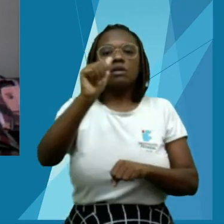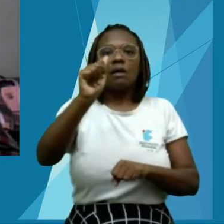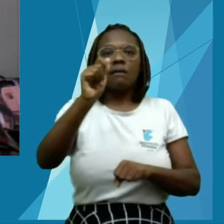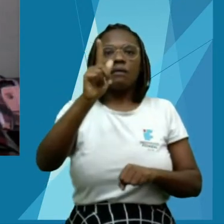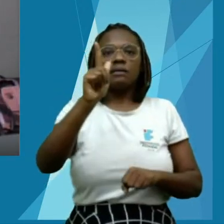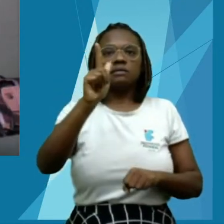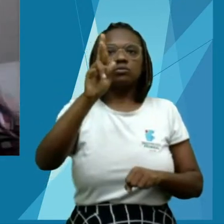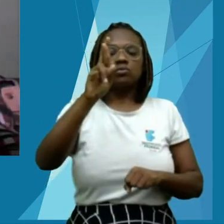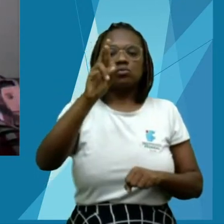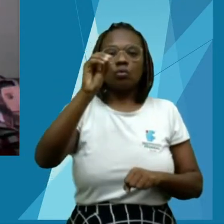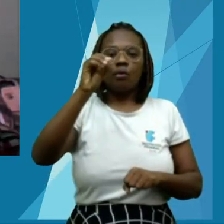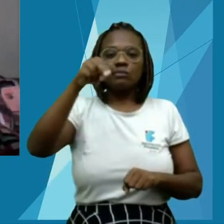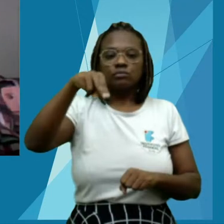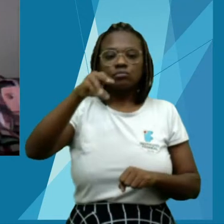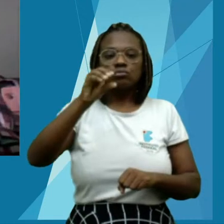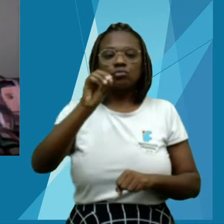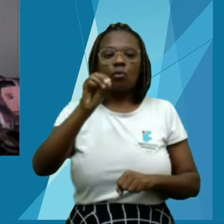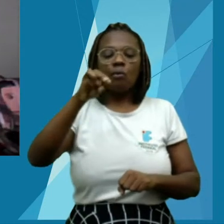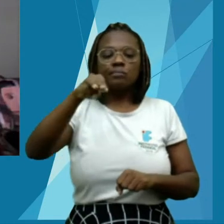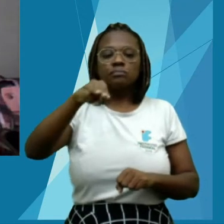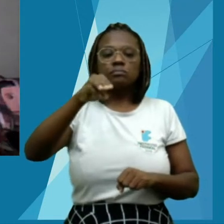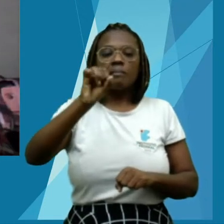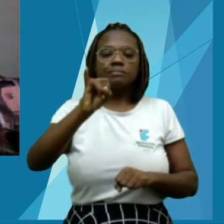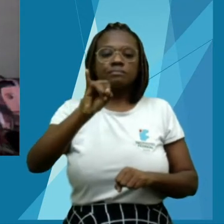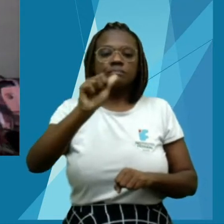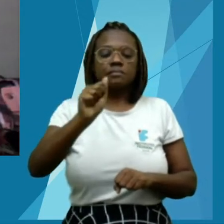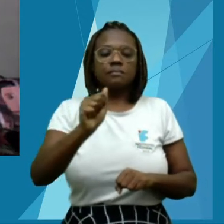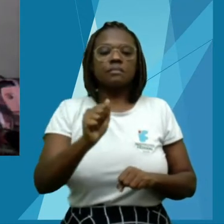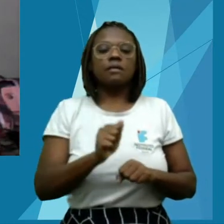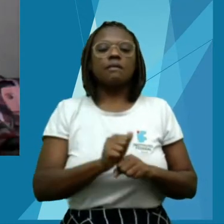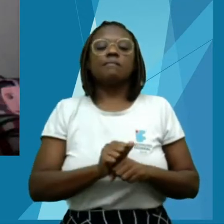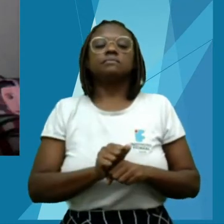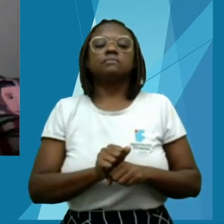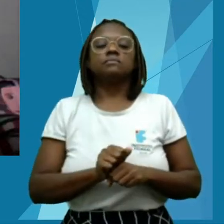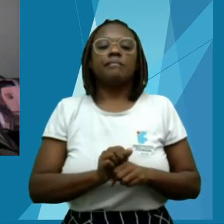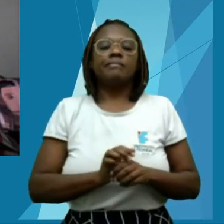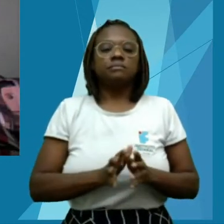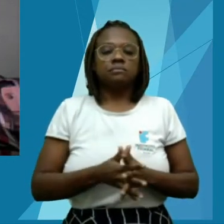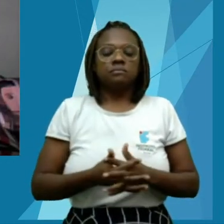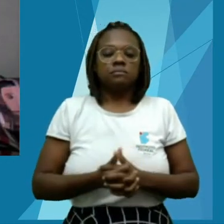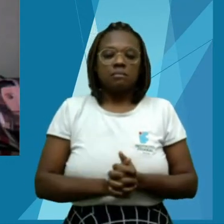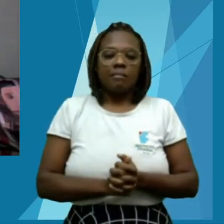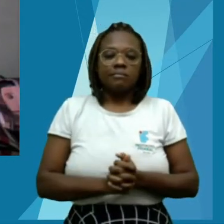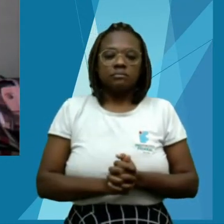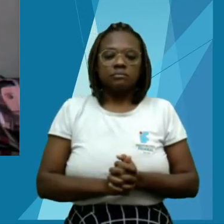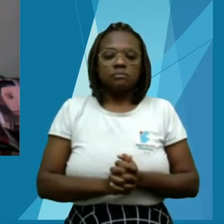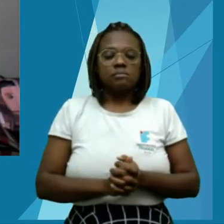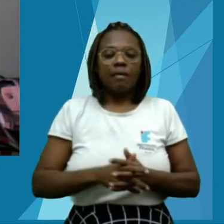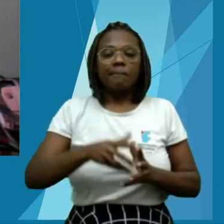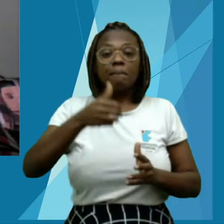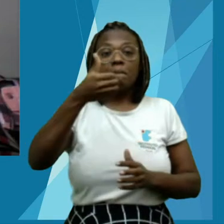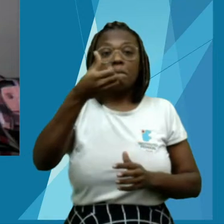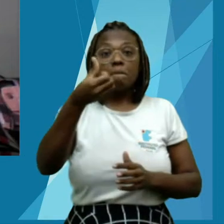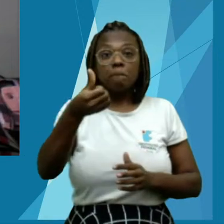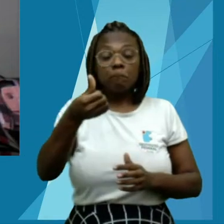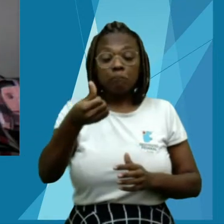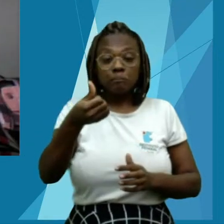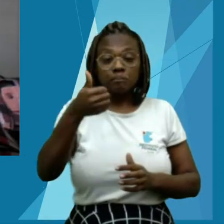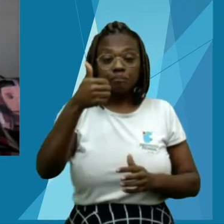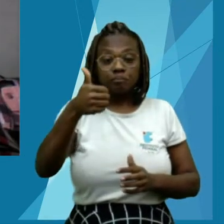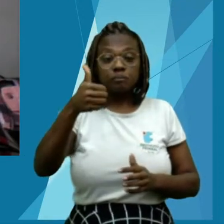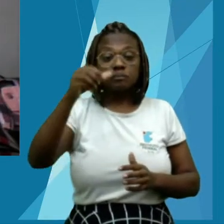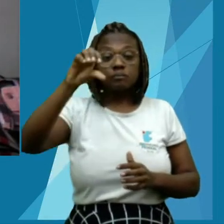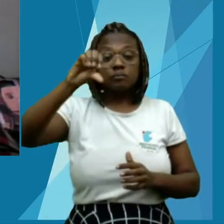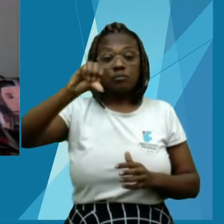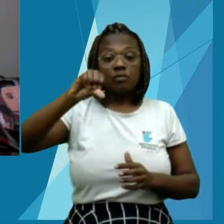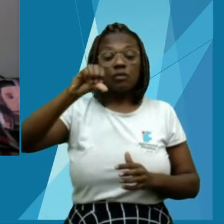pela FCA, UNESP de Botucatu. Desde 1994 é pesquisador da